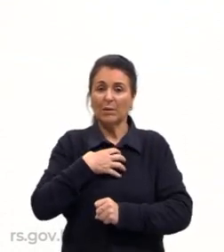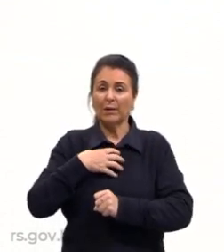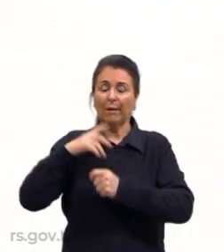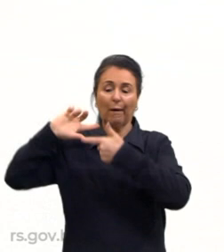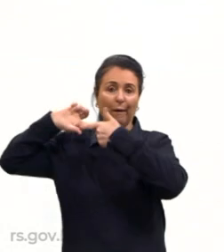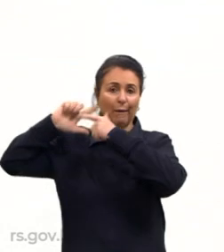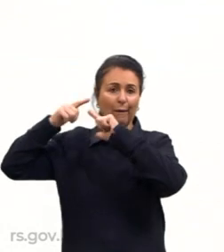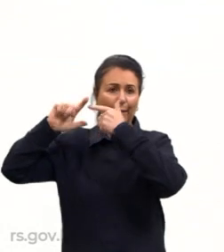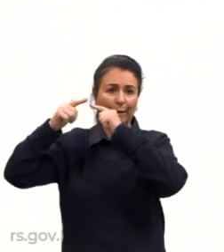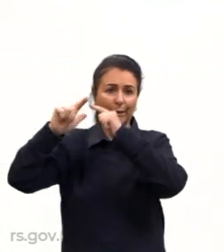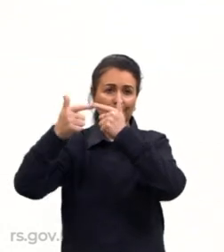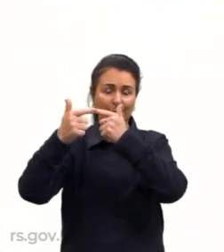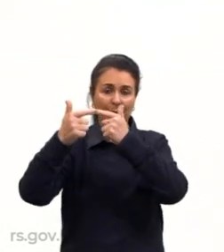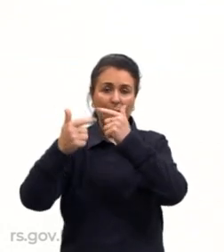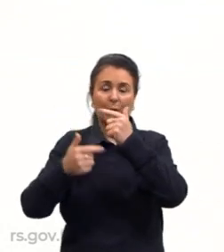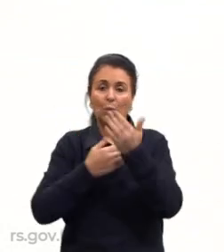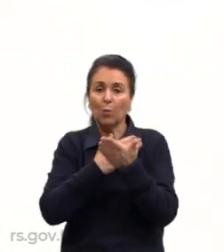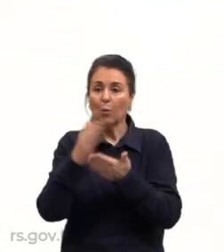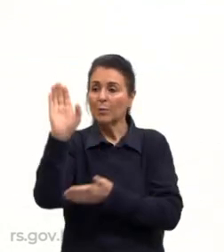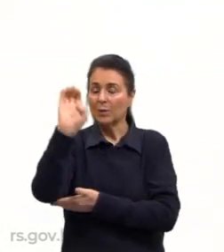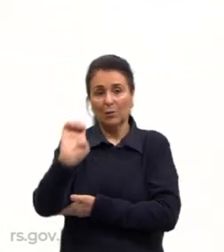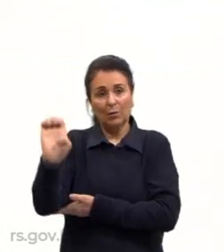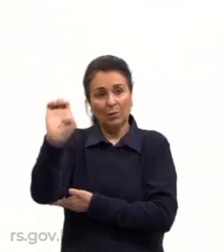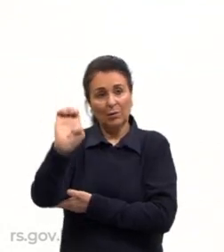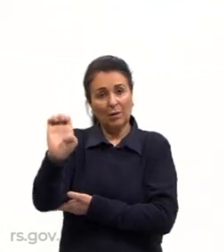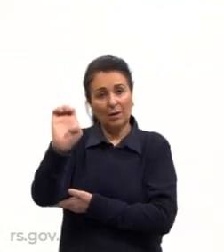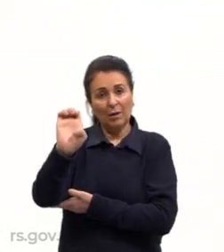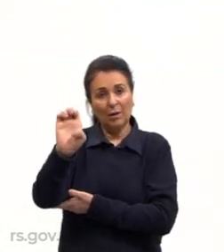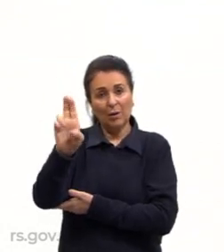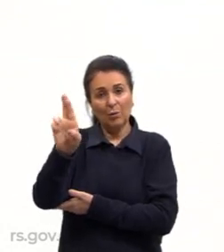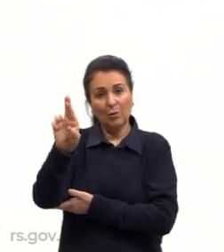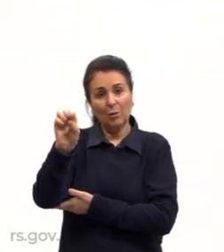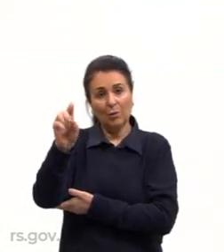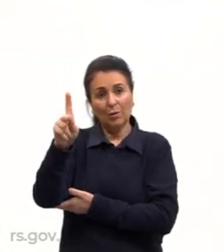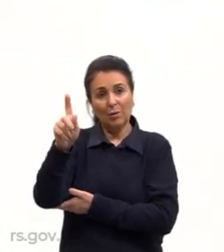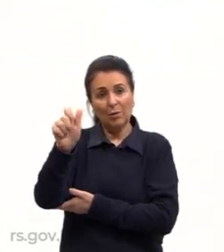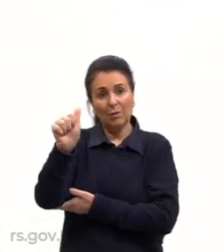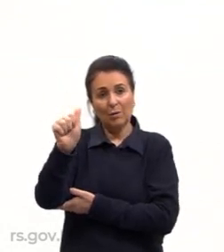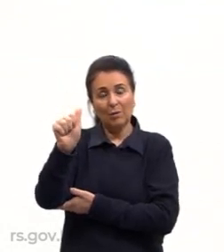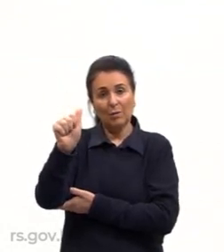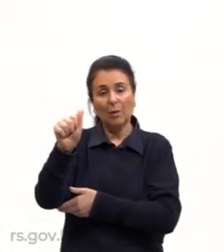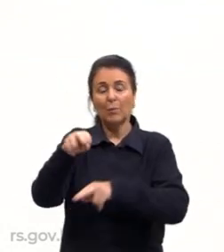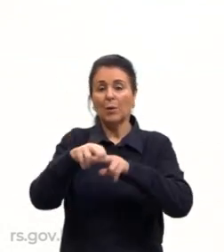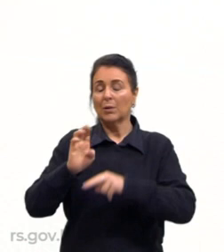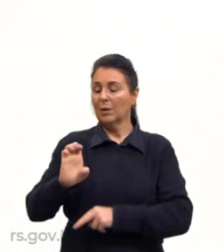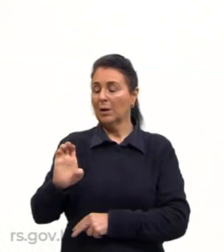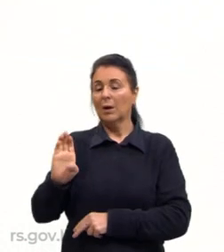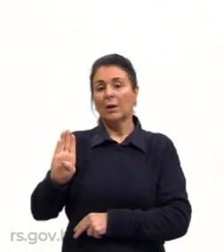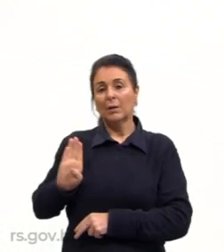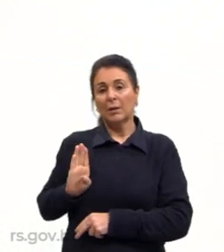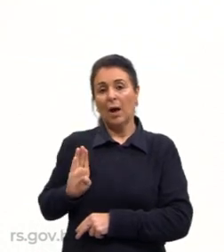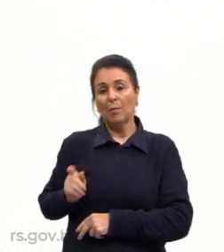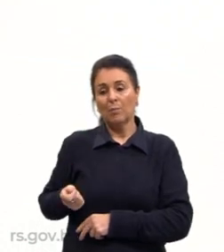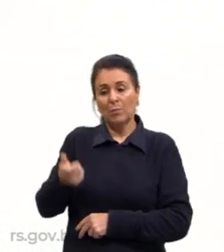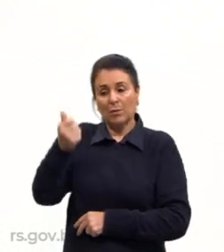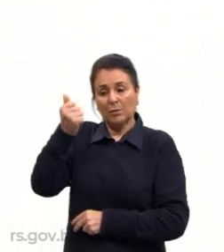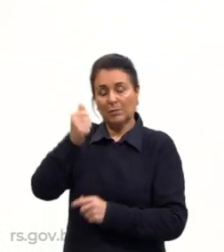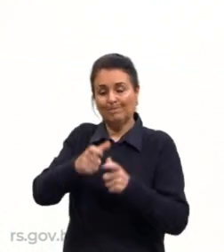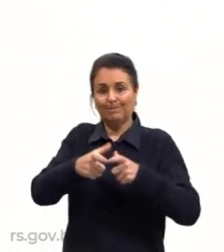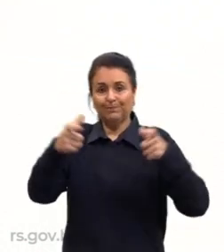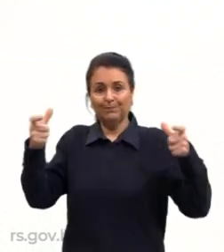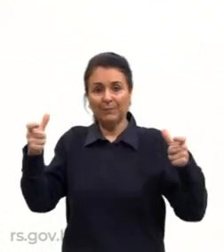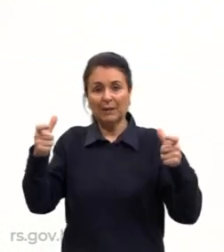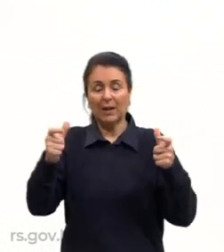ocorreu ali na Europa, principalmente relacionada a essa questão da burguesia, intensificando. A